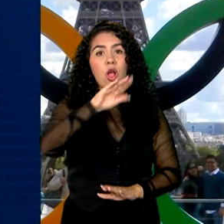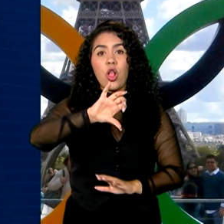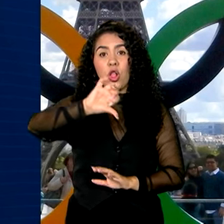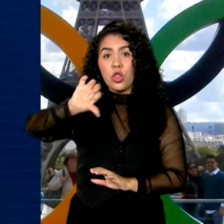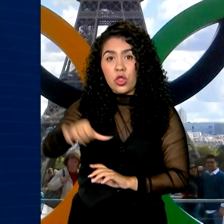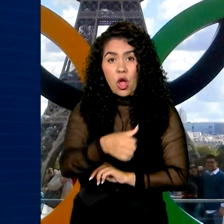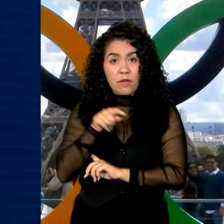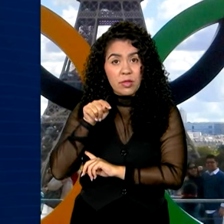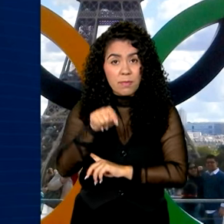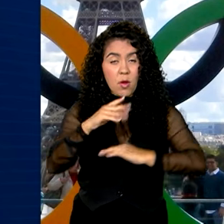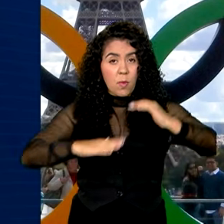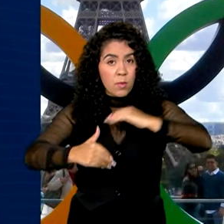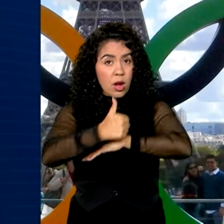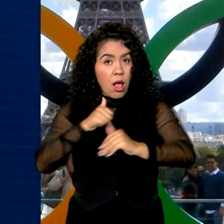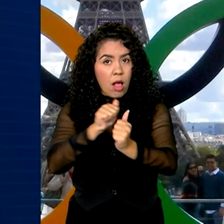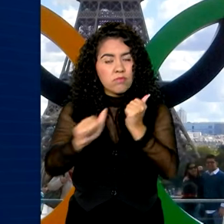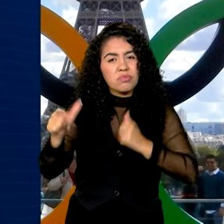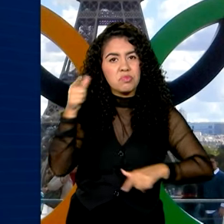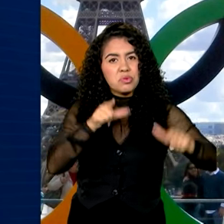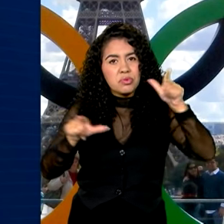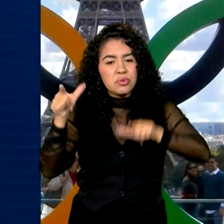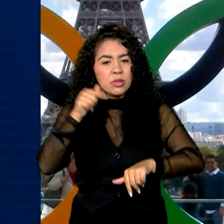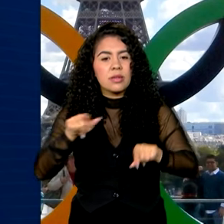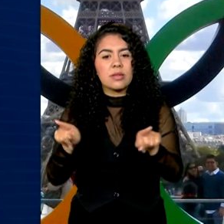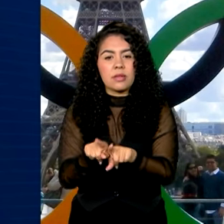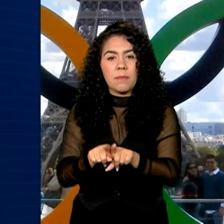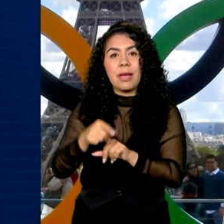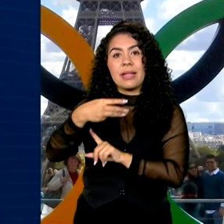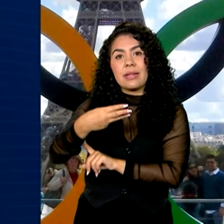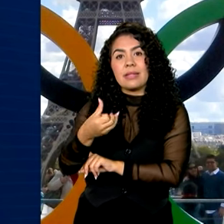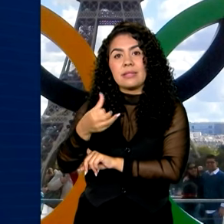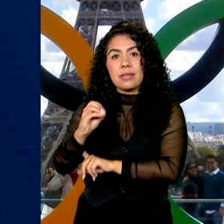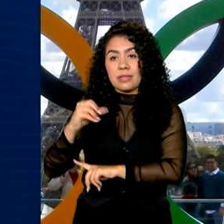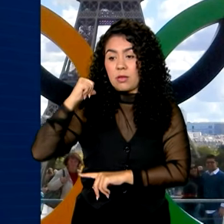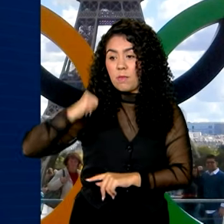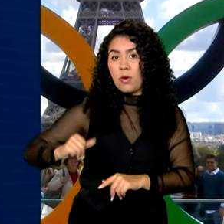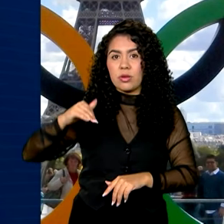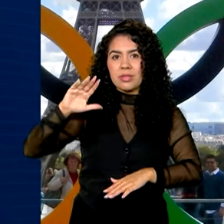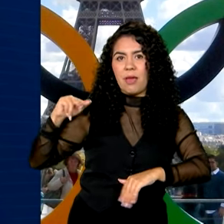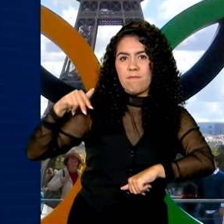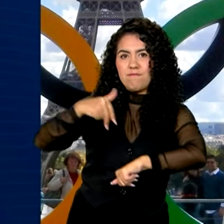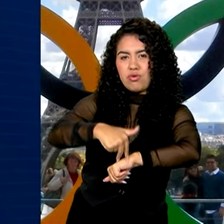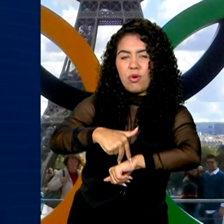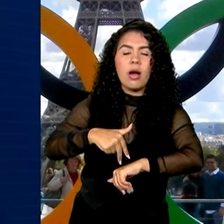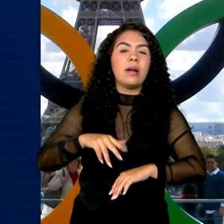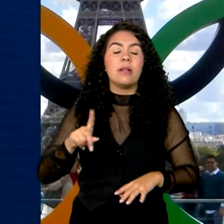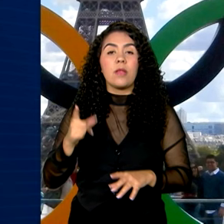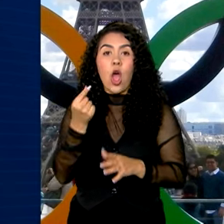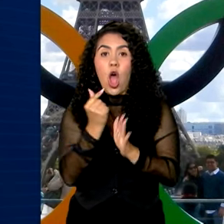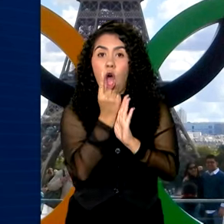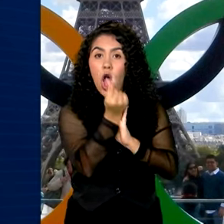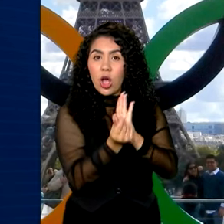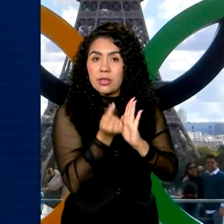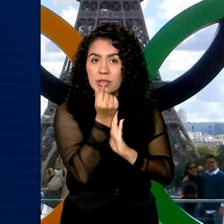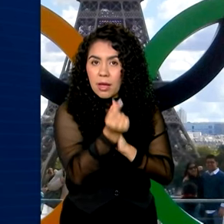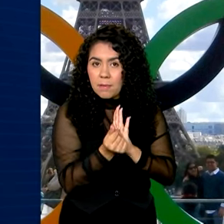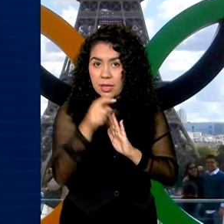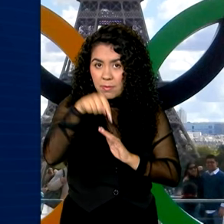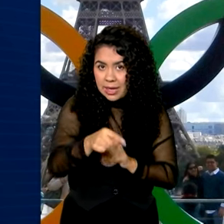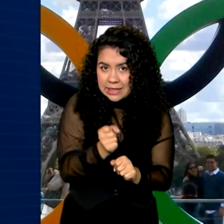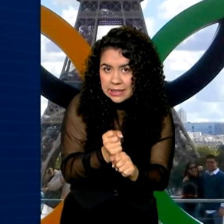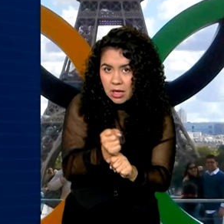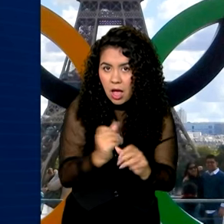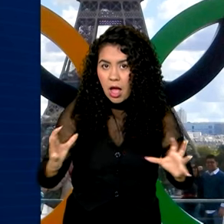contemplados, sendo 360 com a Bolsa pódio, a mais alta. O orçamento previsto para este ano é de